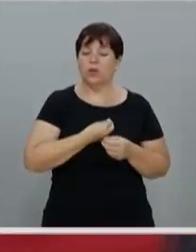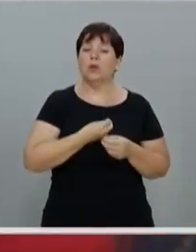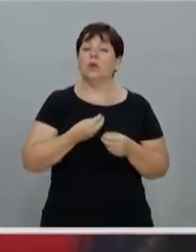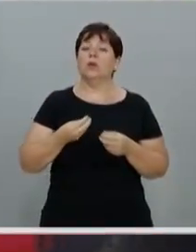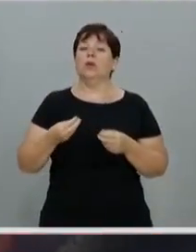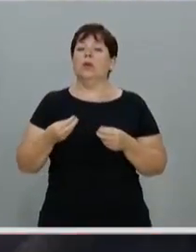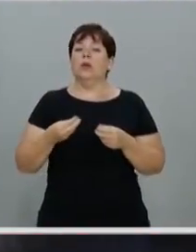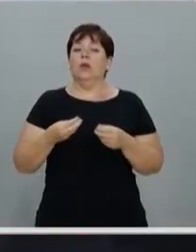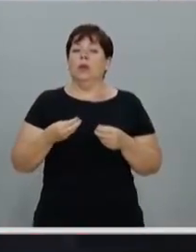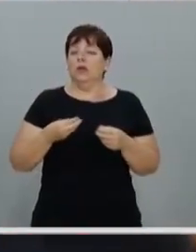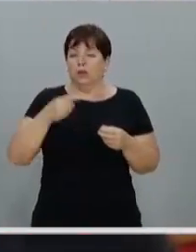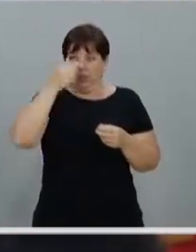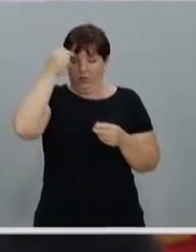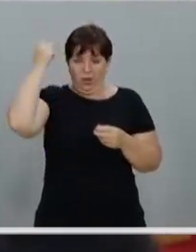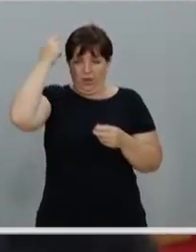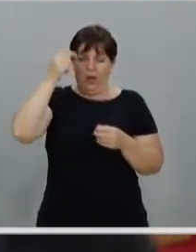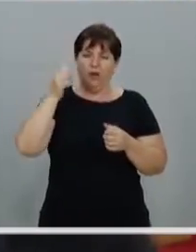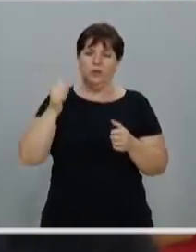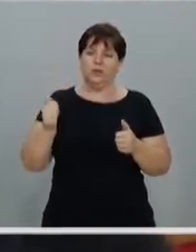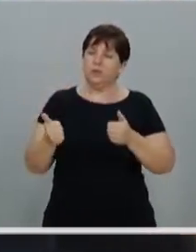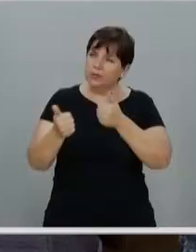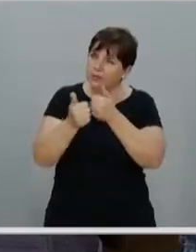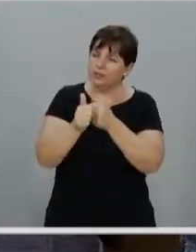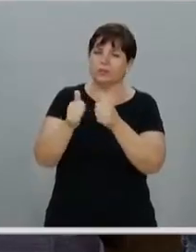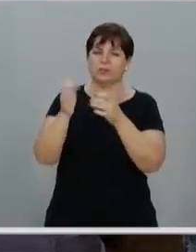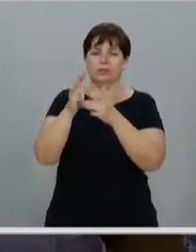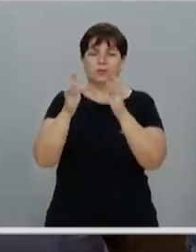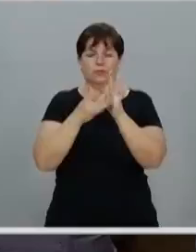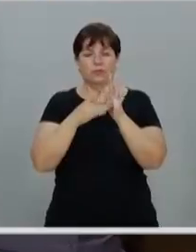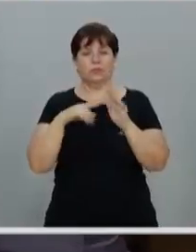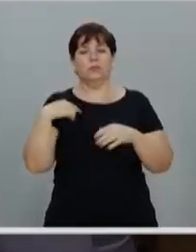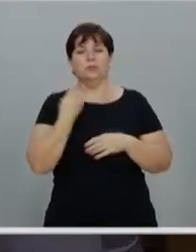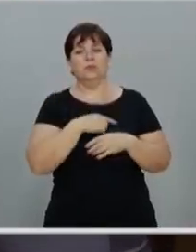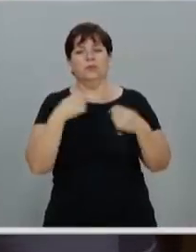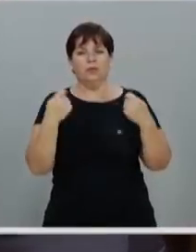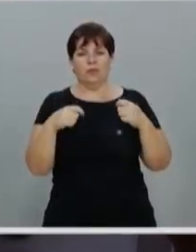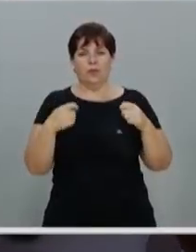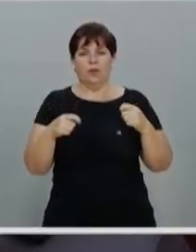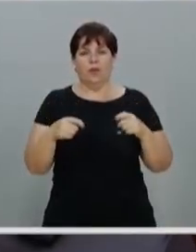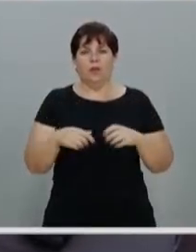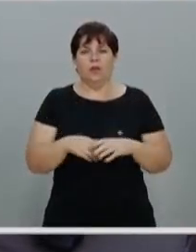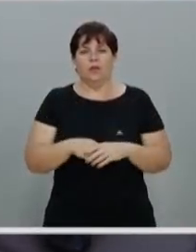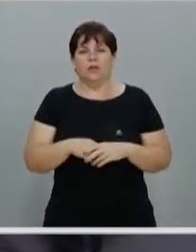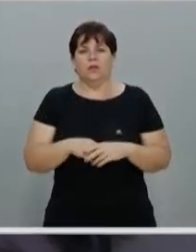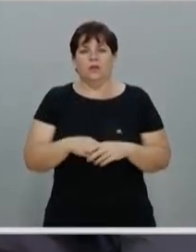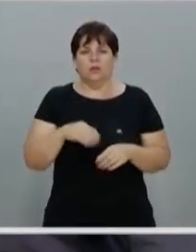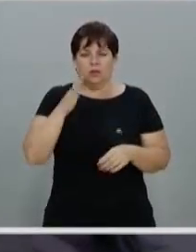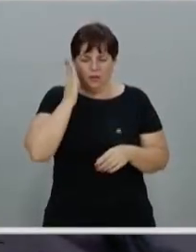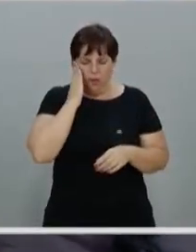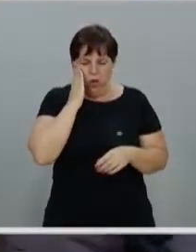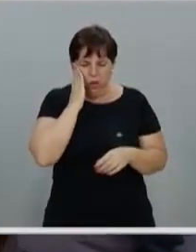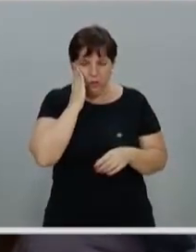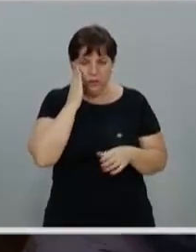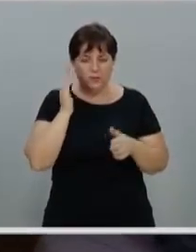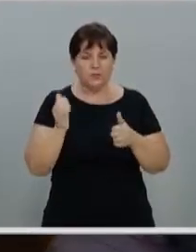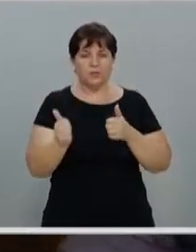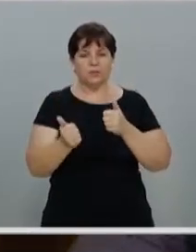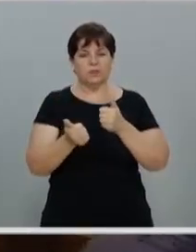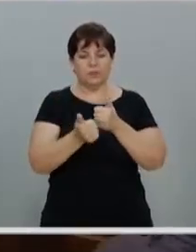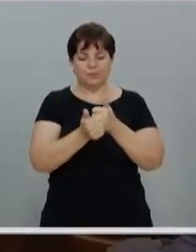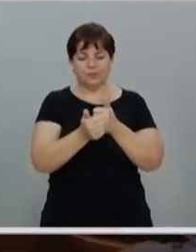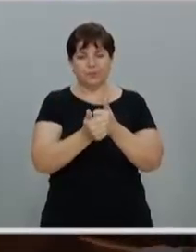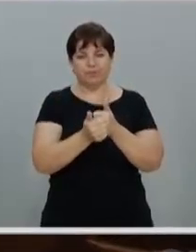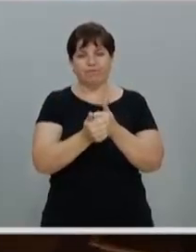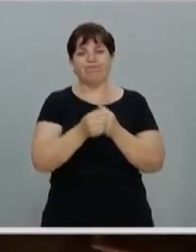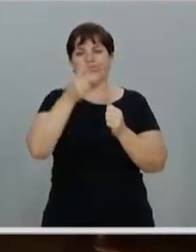viver próximo de Jesus, nós também, como nos ensina o evangelista Lucas, nós temos que nos aproximar das pessoas que mais